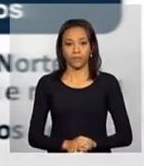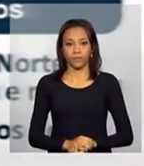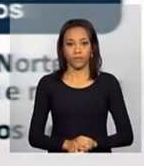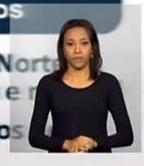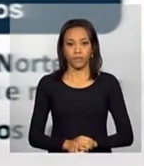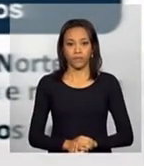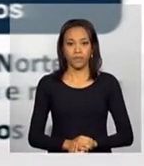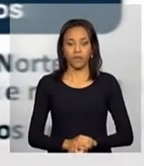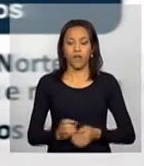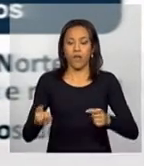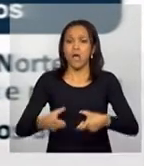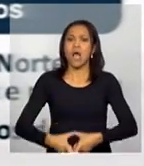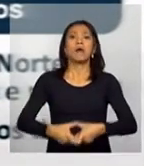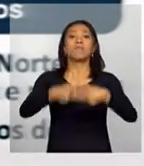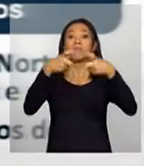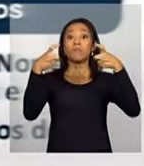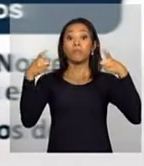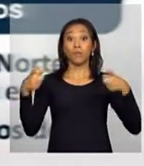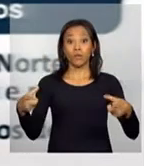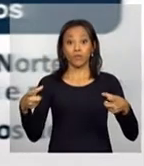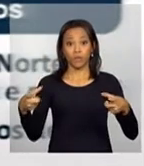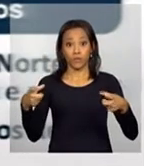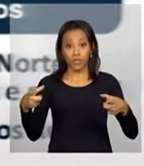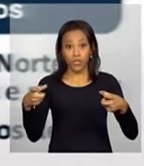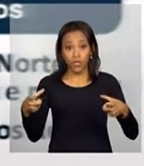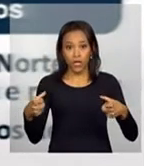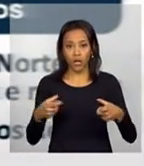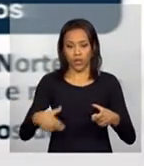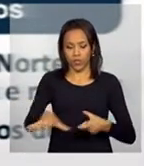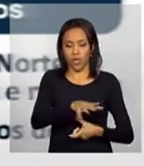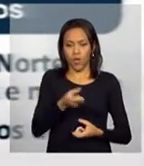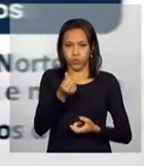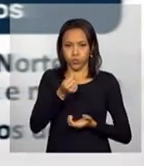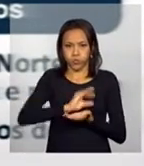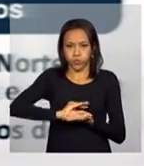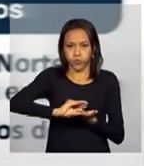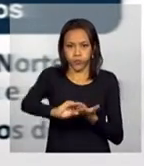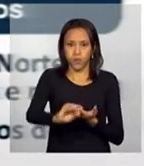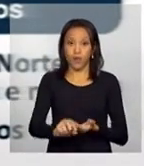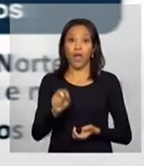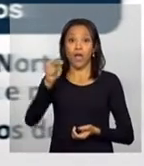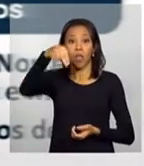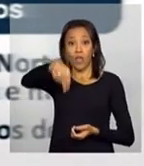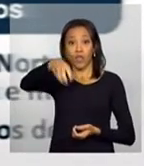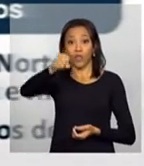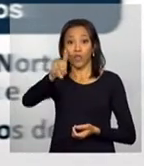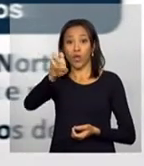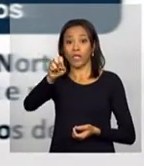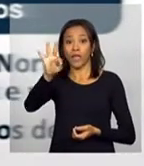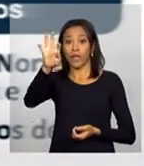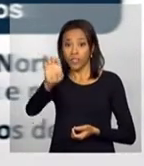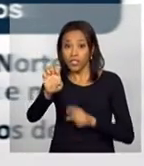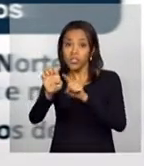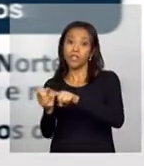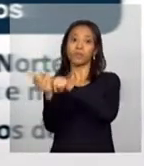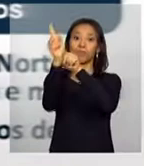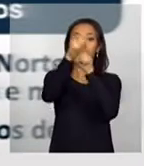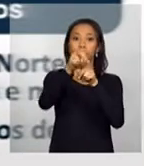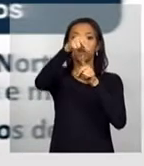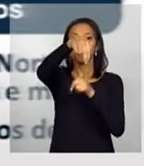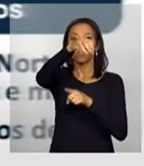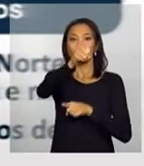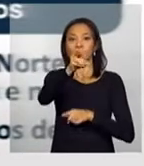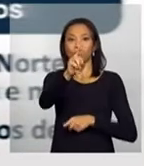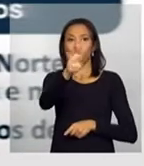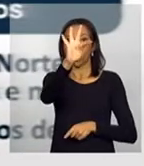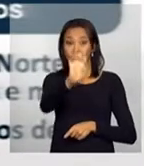A maioria do investimento no Norte e Nordeste. A senadora Cátia Abreu